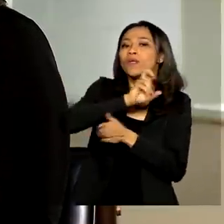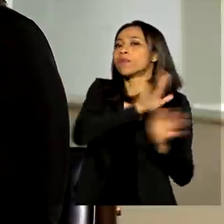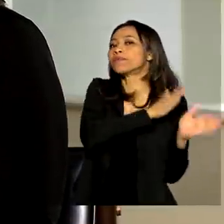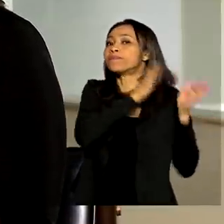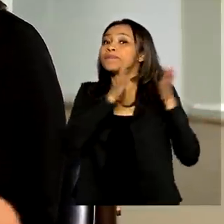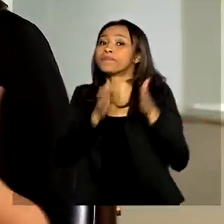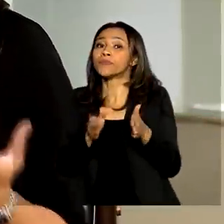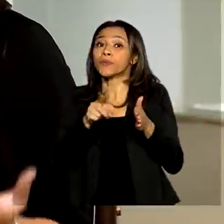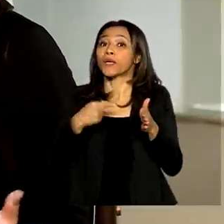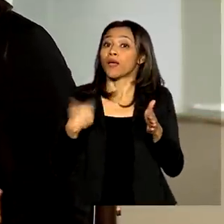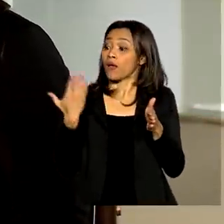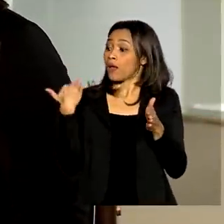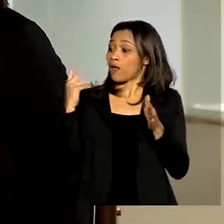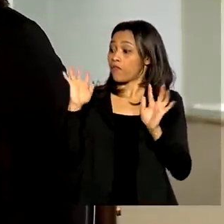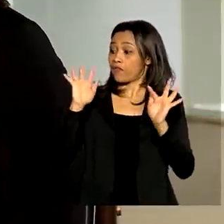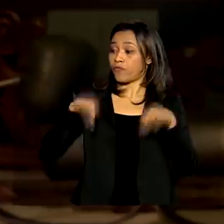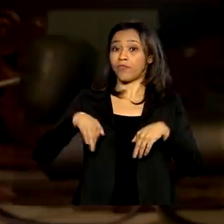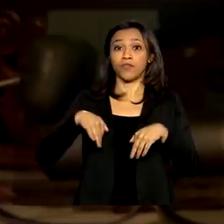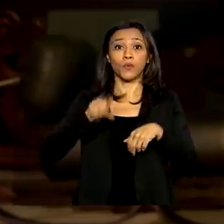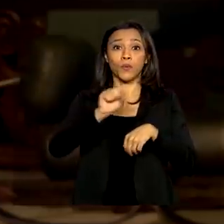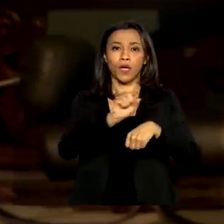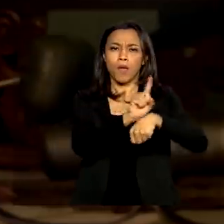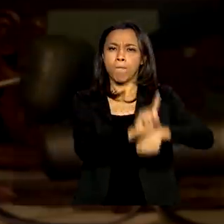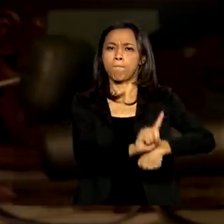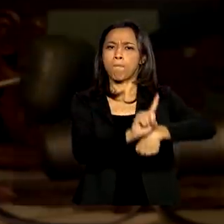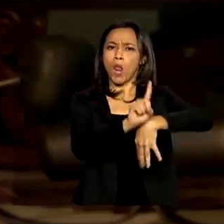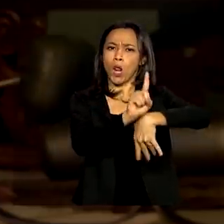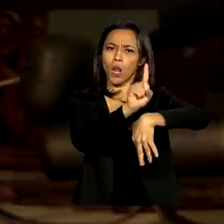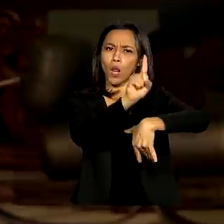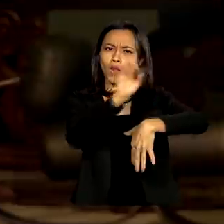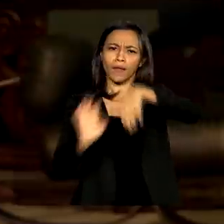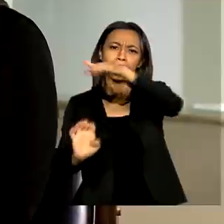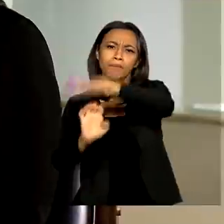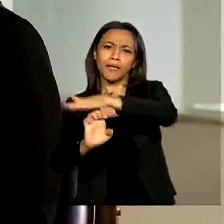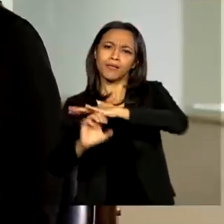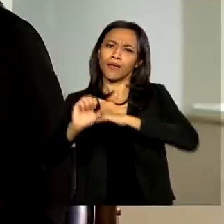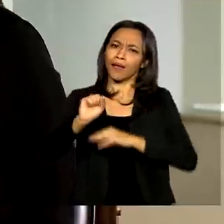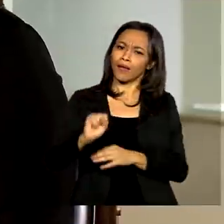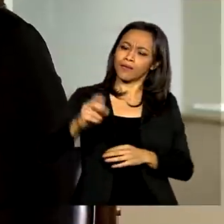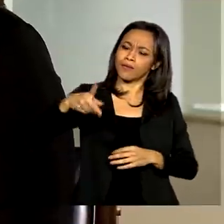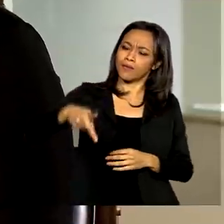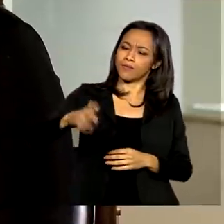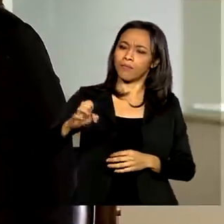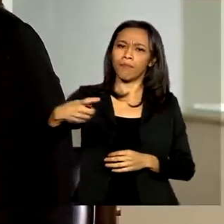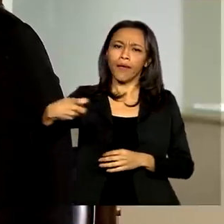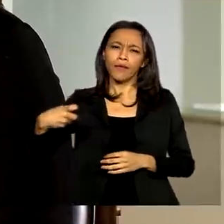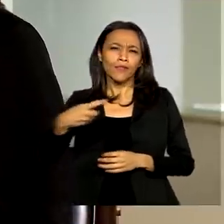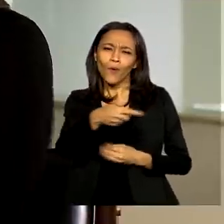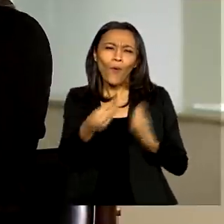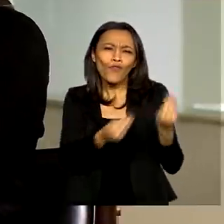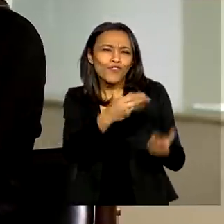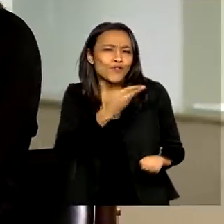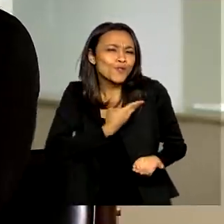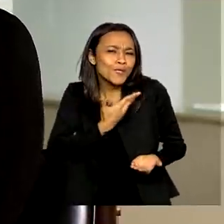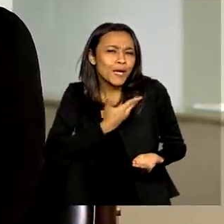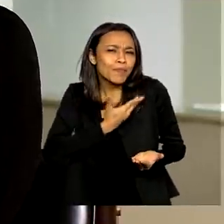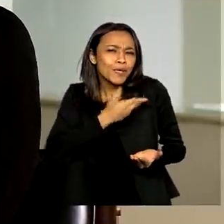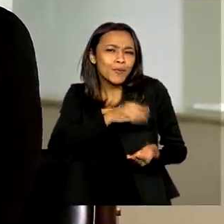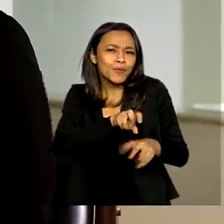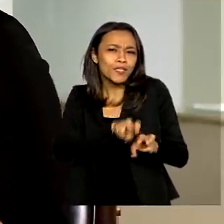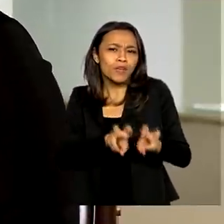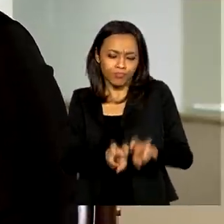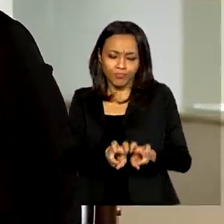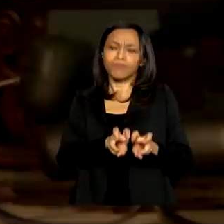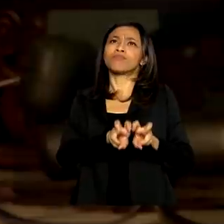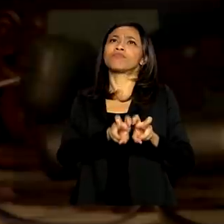esse lançamento que teve agora no final de maio da SpaceX. Como que foi ver os colegas que estão indo agora para o espaço? Essa sua experiência, que também é